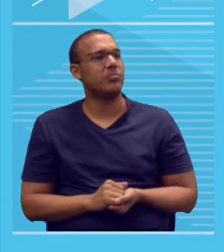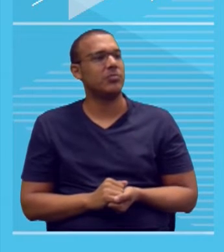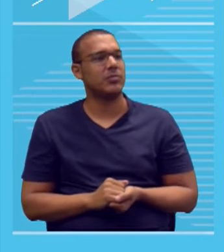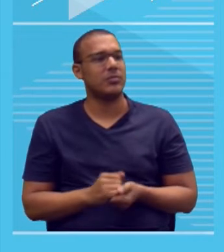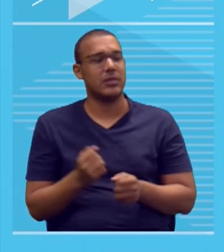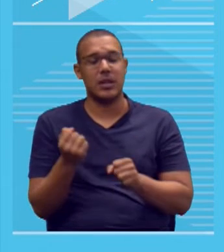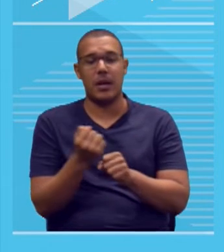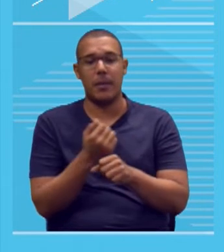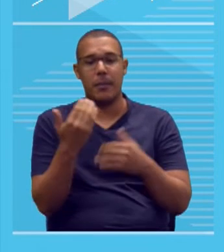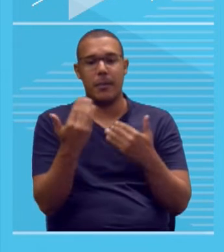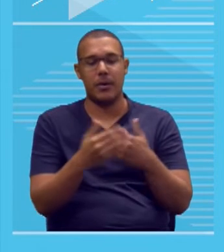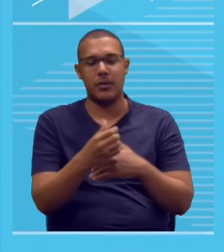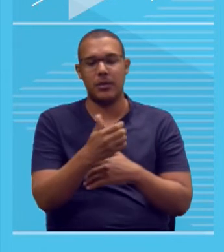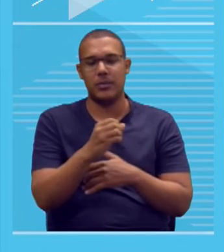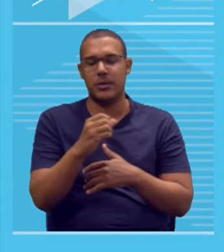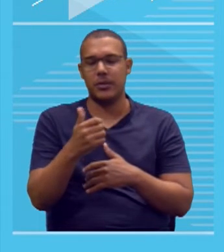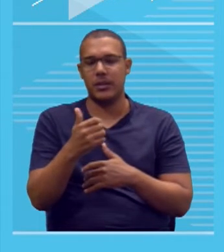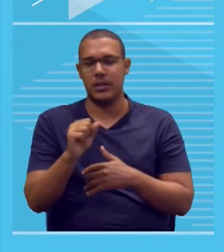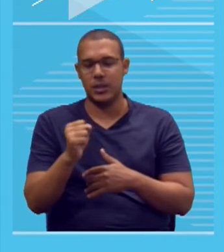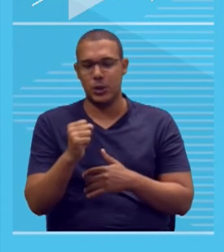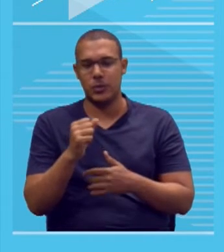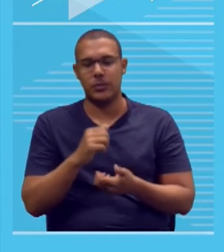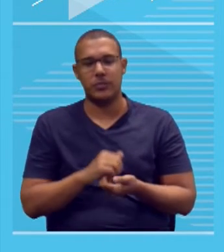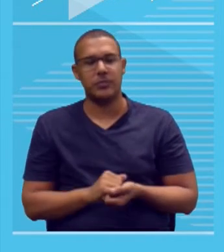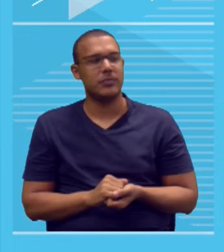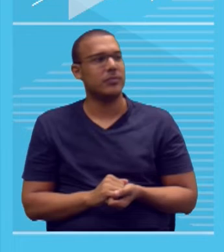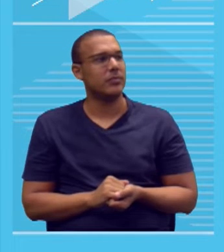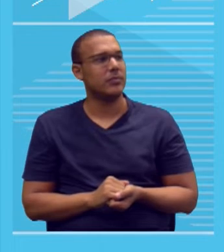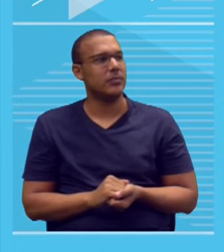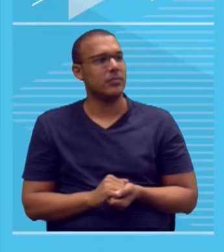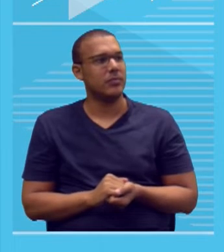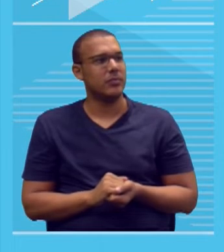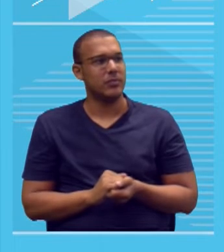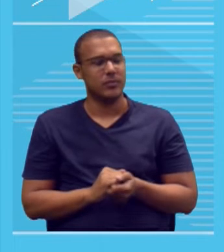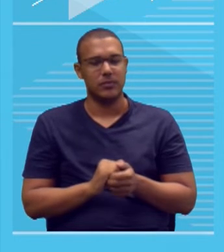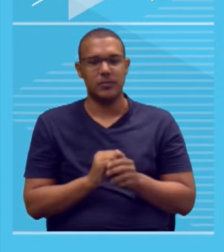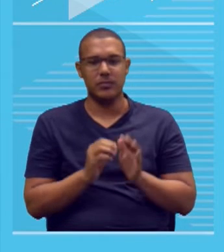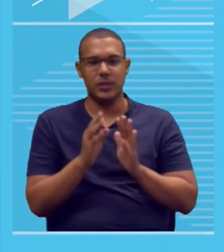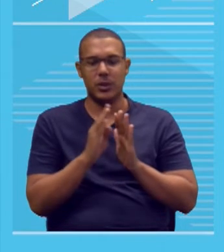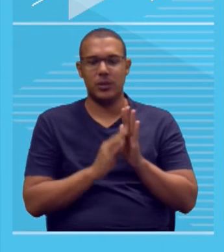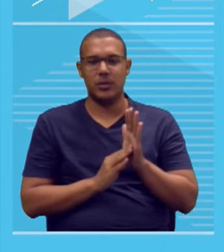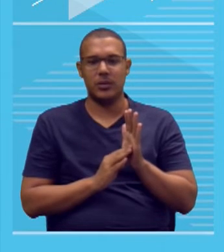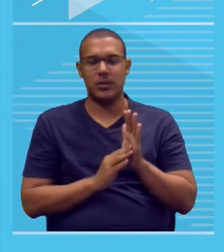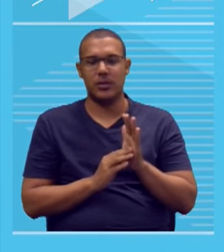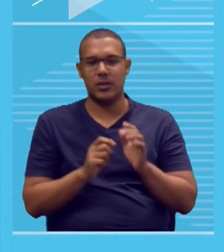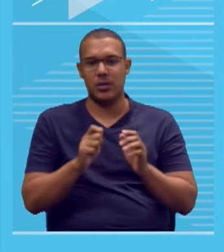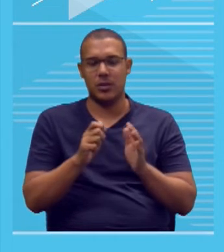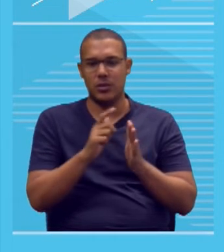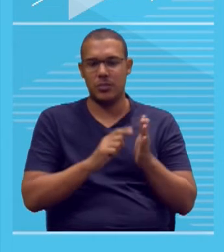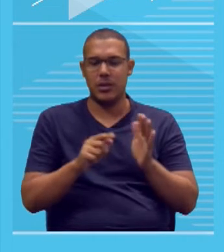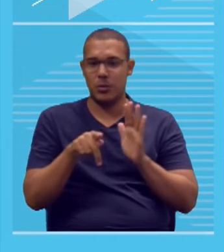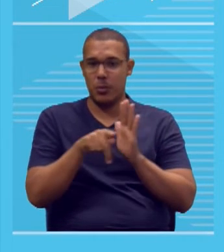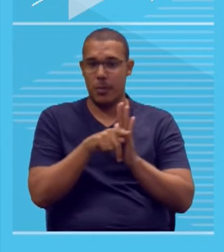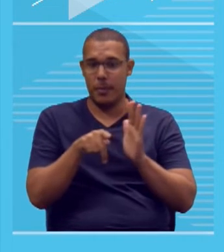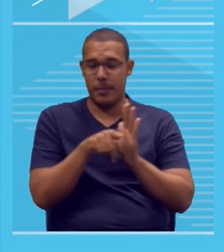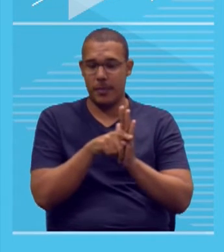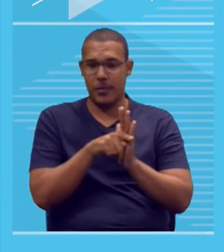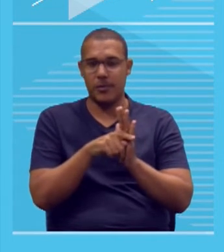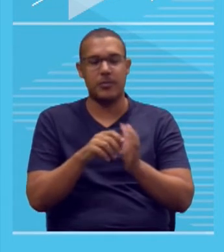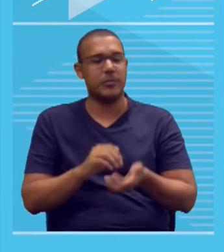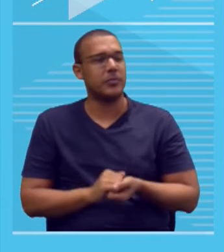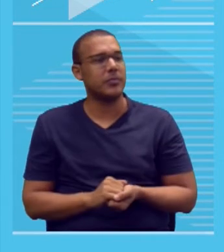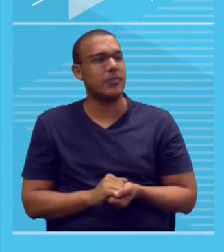em 2018. Mas tá aí, ó. O rascunho de redação, o da redação deve ser feito no espaço apropriado. Dica.